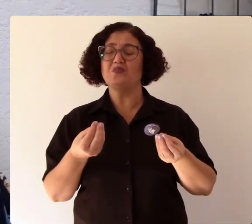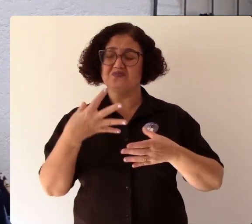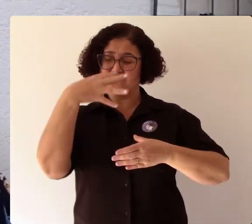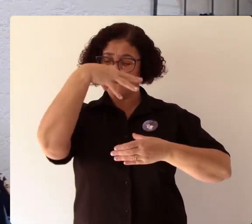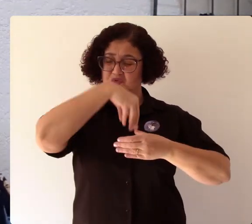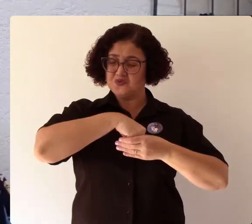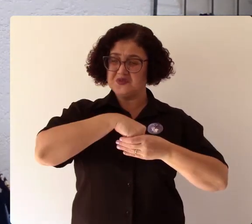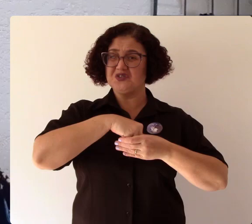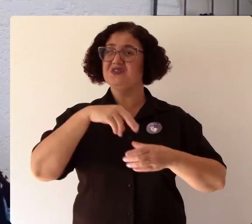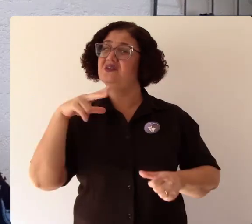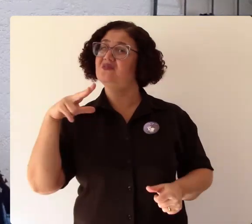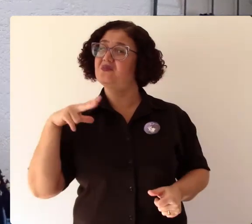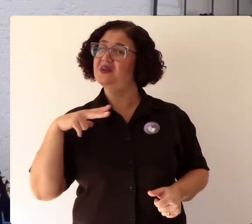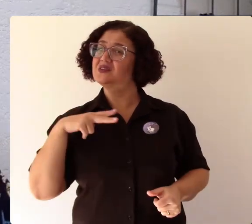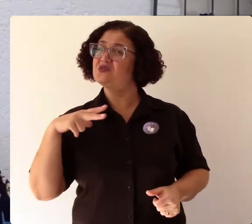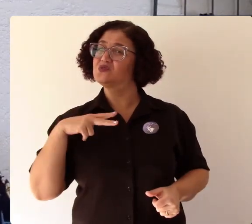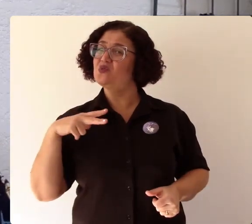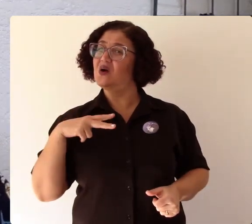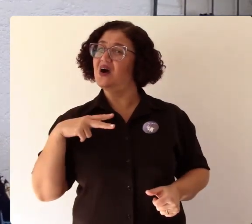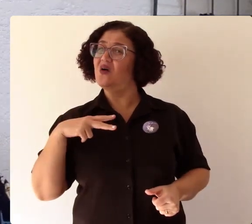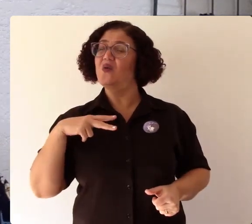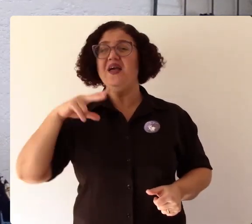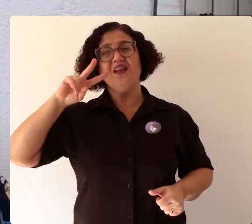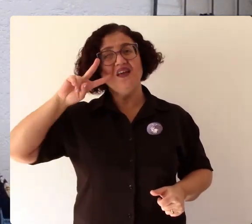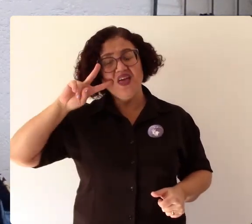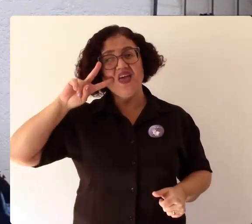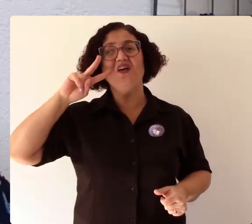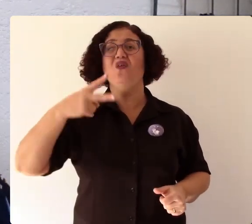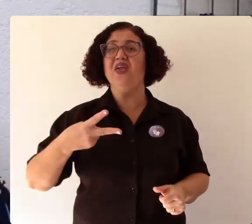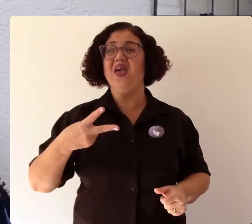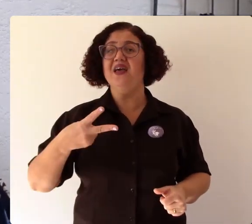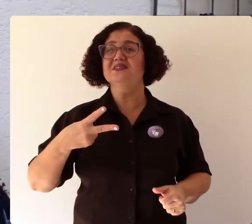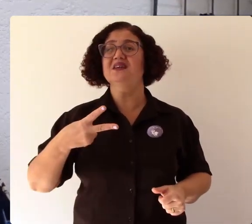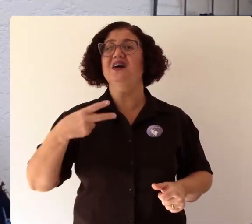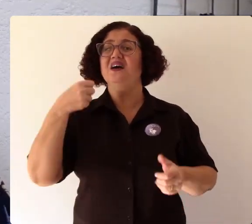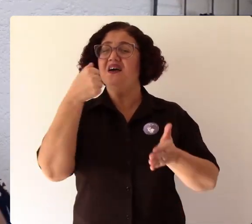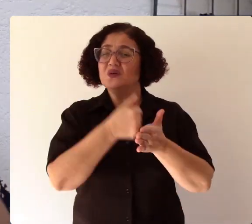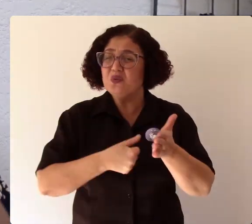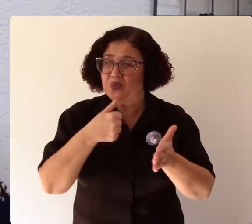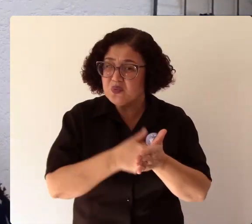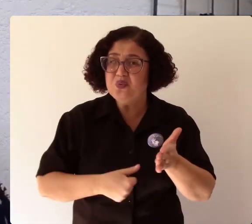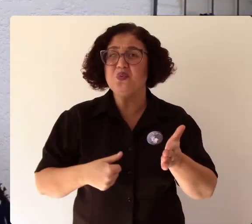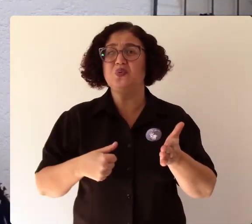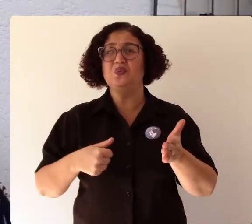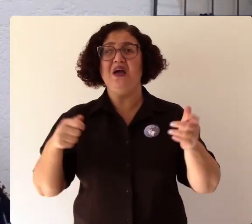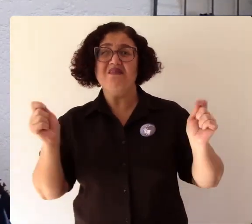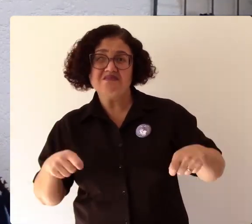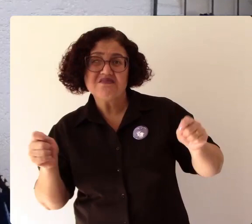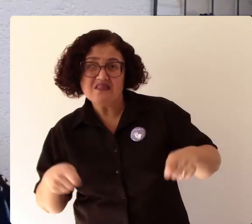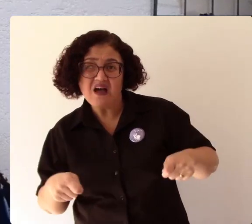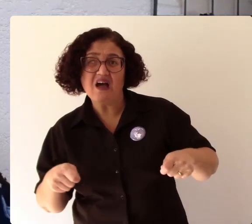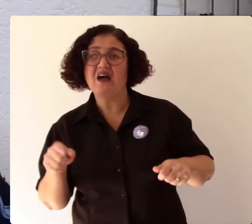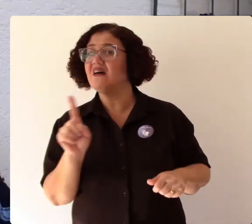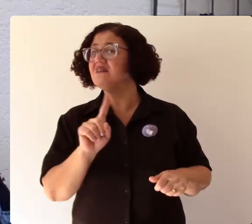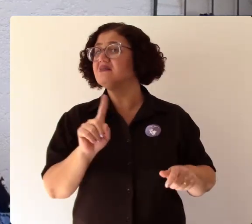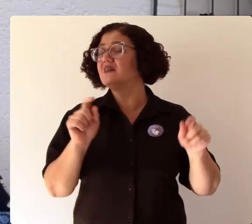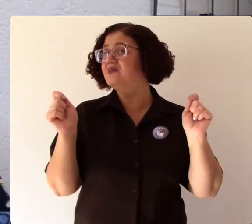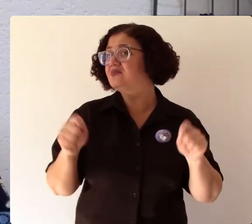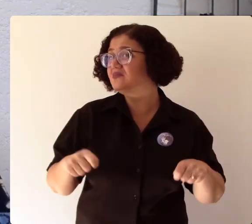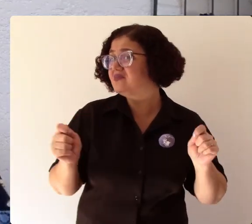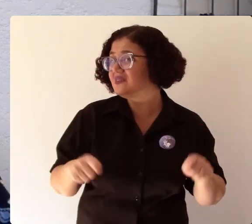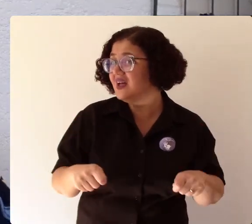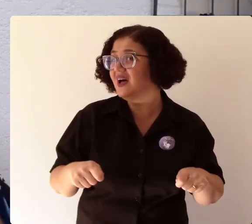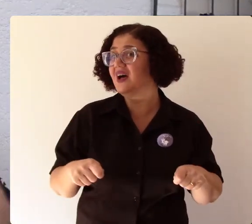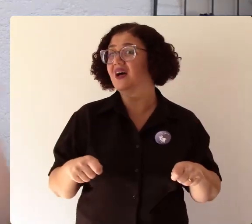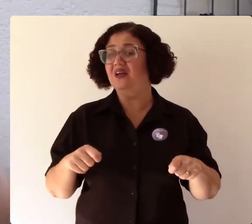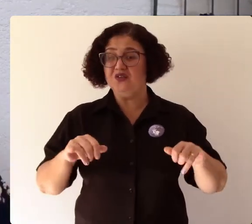é em alguns momentos dá conta dessas lutas e dessas lacunas em alguns momentos não dá é lida com